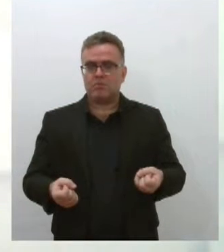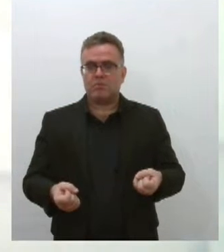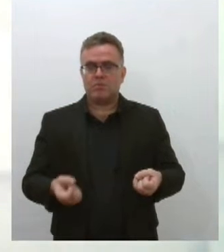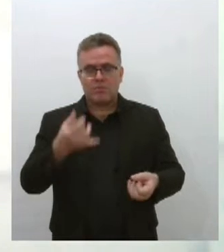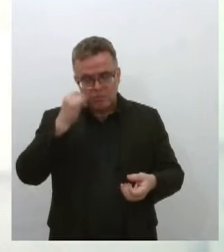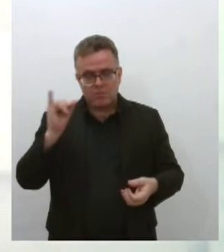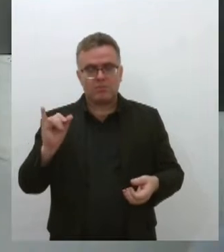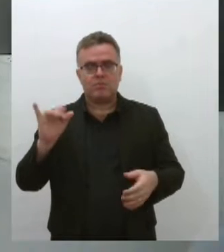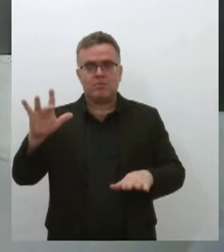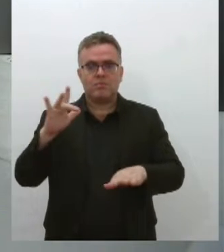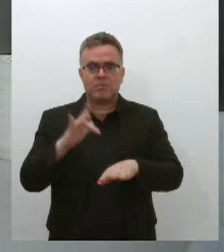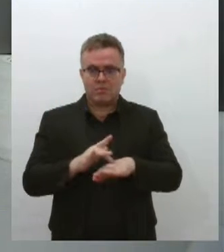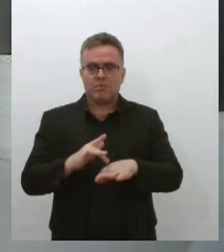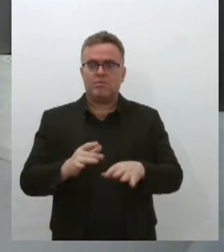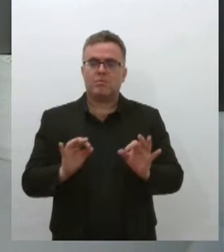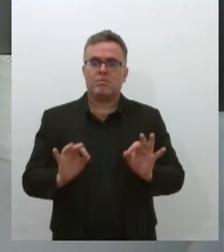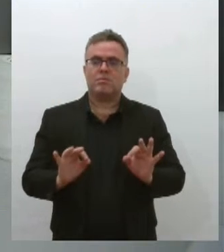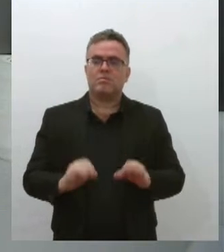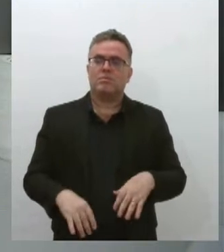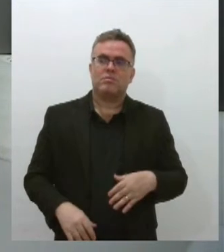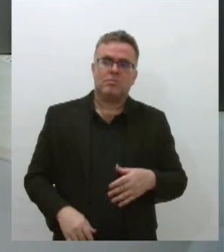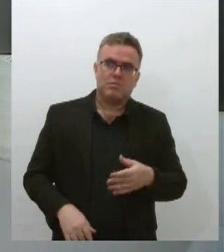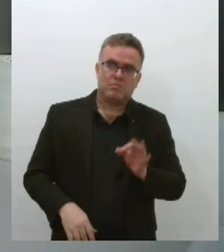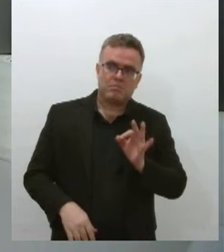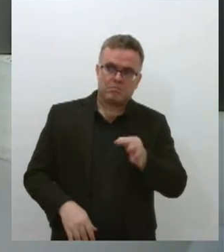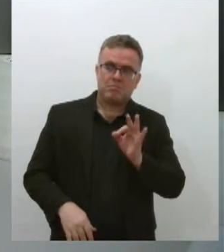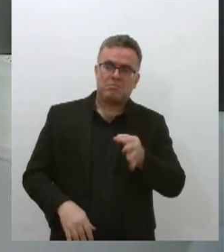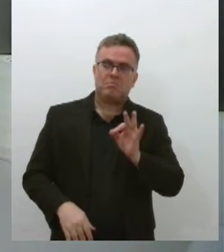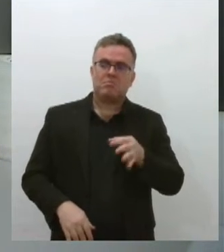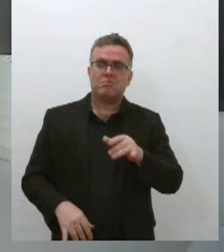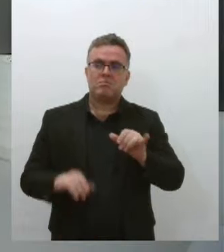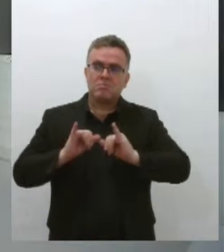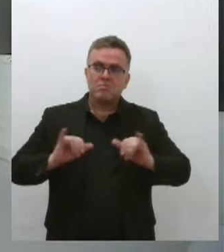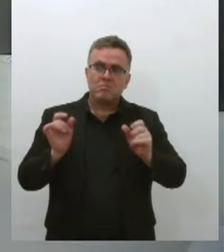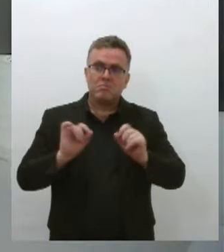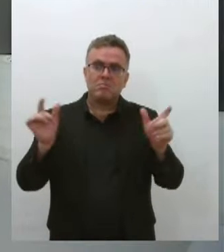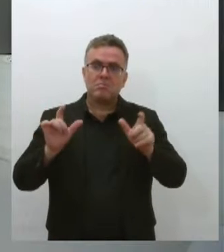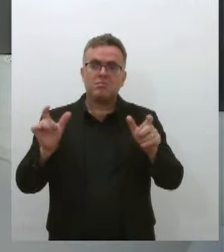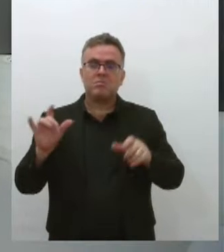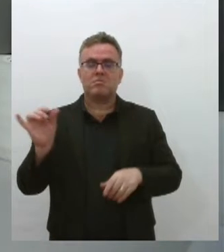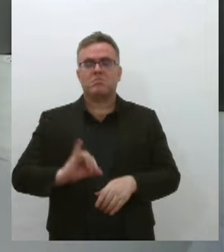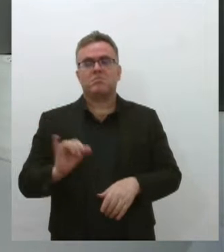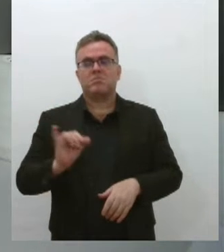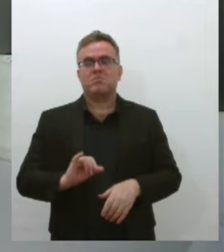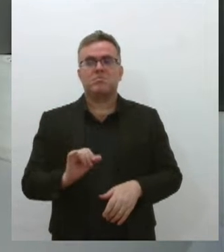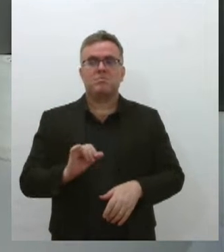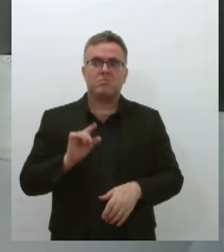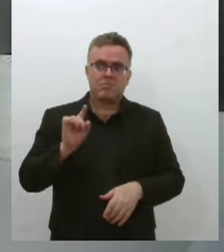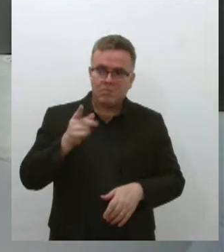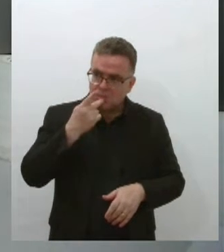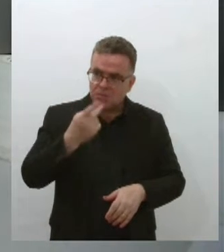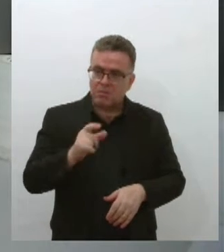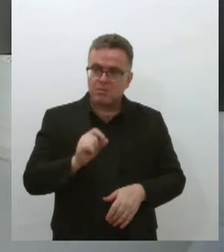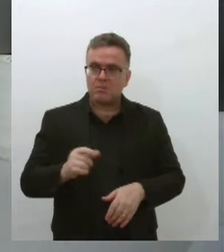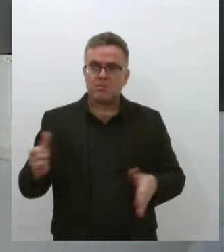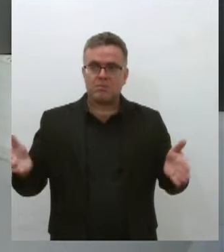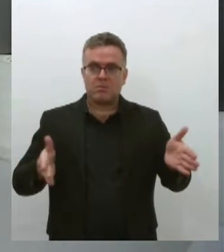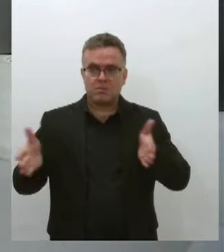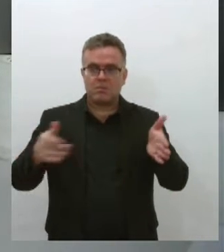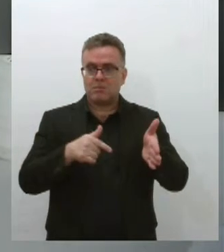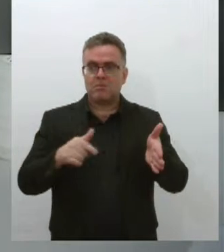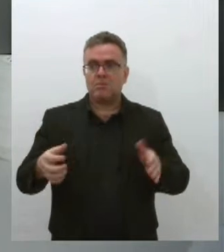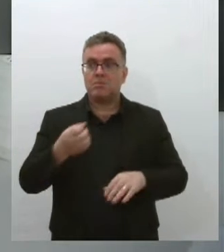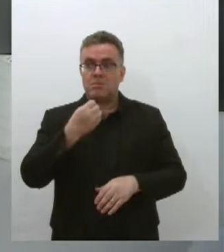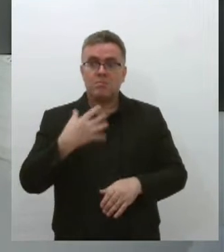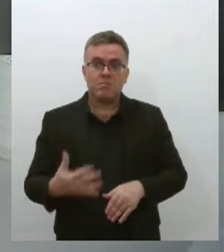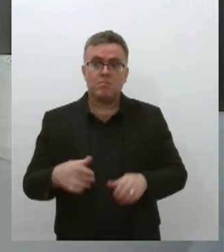Isso mesmo, Júnior, um alerta importantíssimo, né? Porque, como você bem pontuou, a gente está num período que é favorável para a